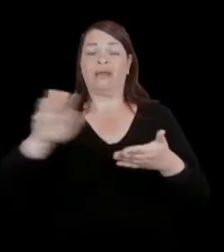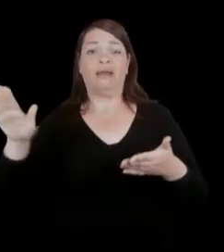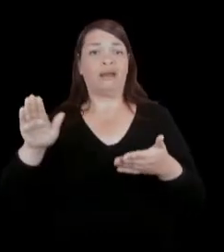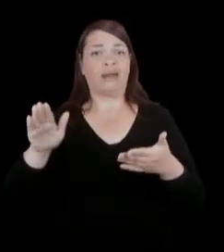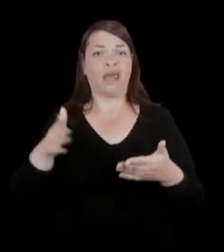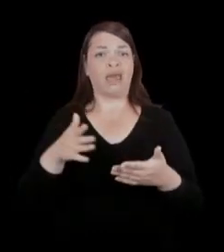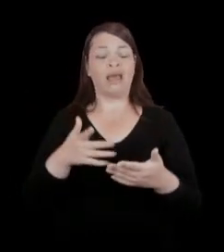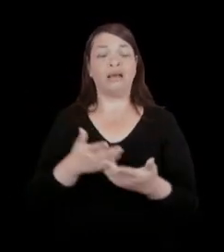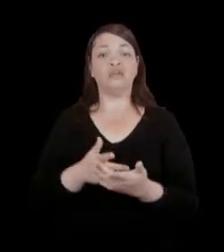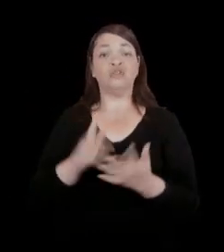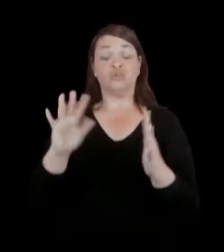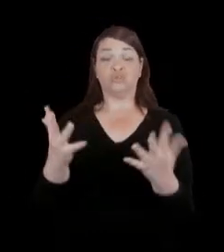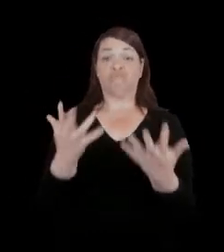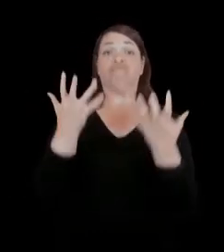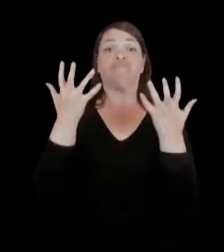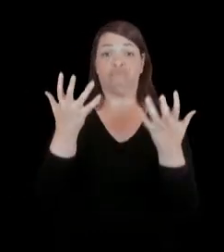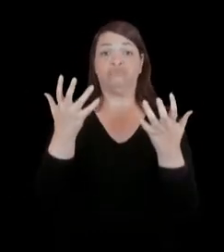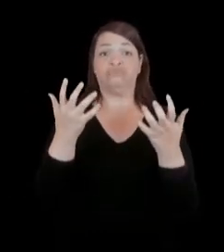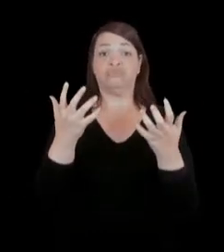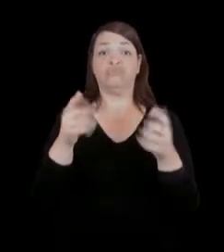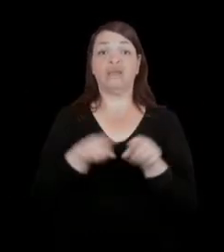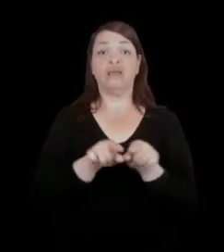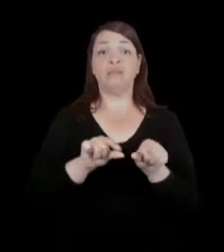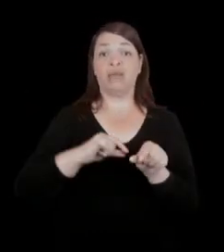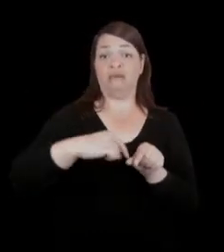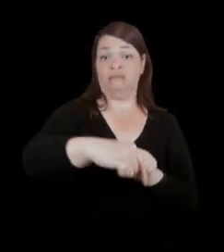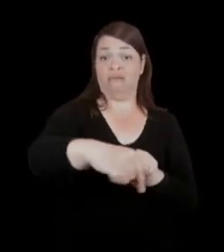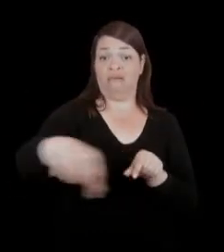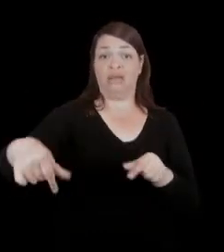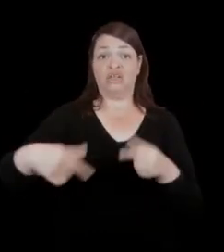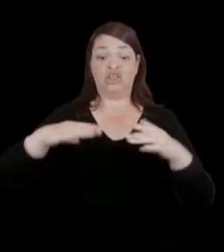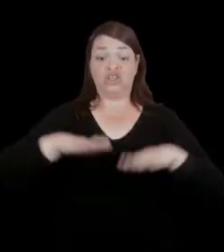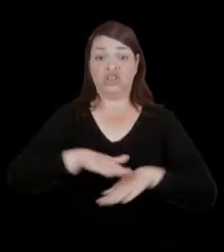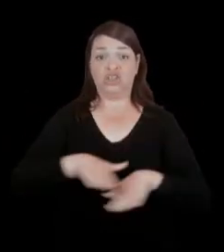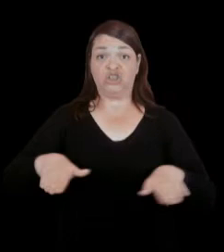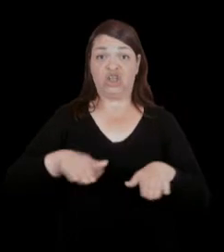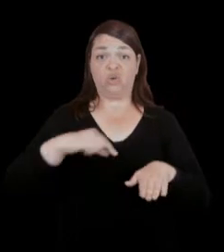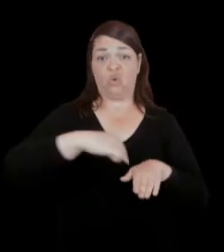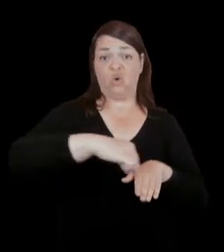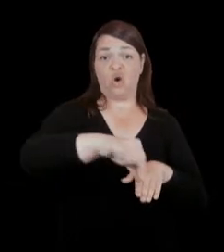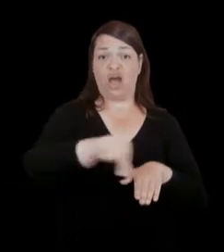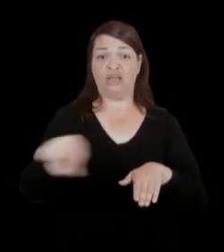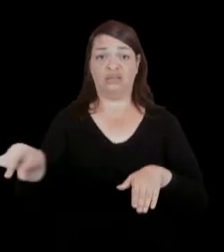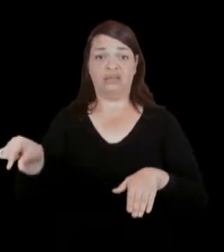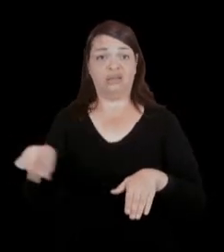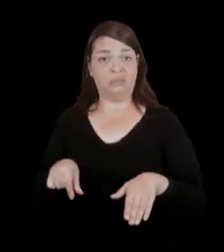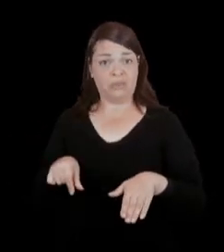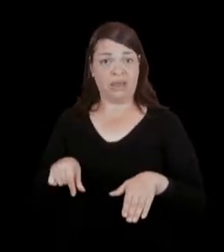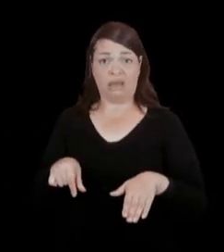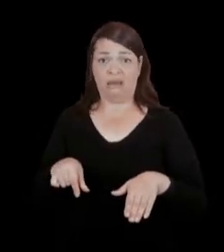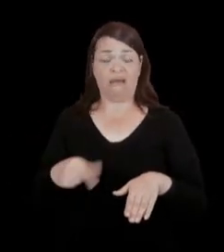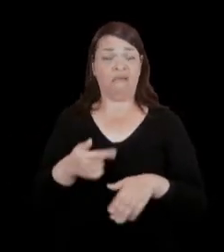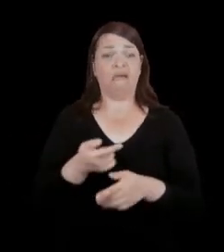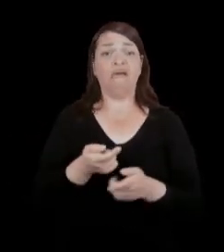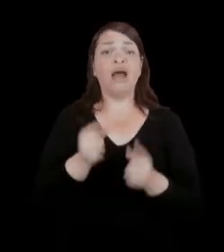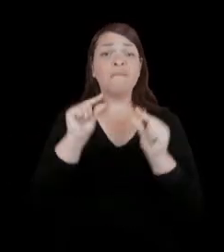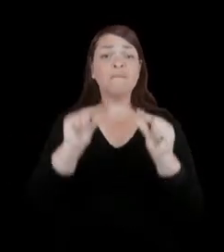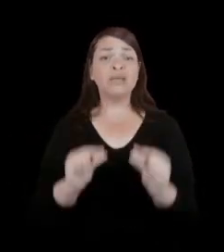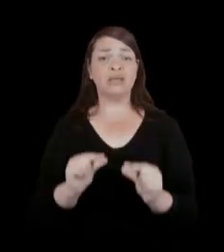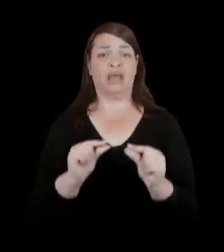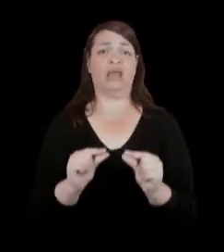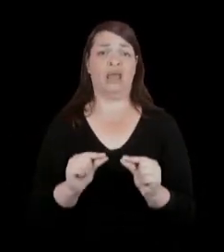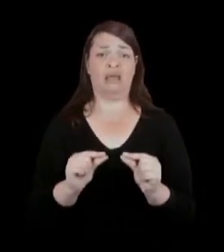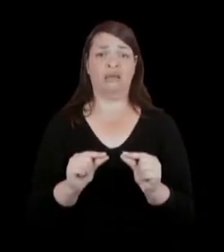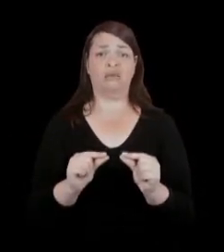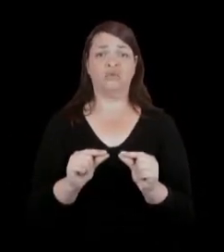ou reflete no próprio rodapé, que é só um pequeno negativo na parte